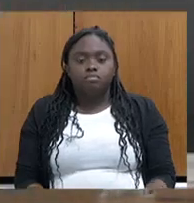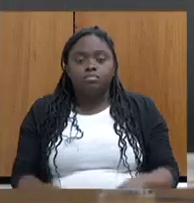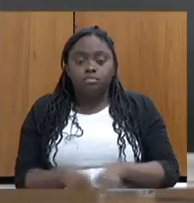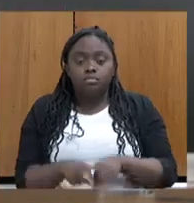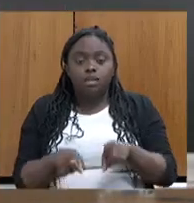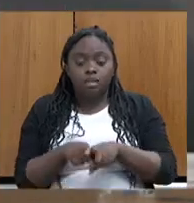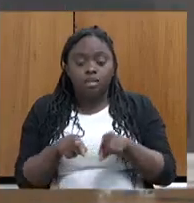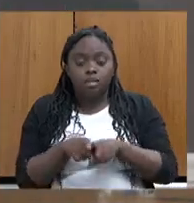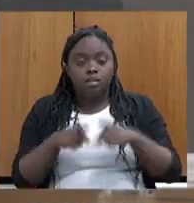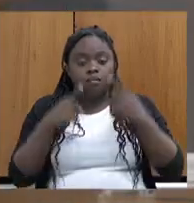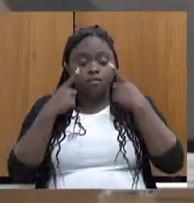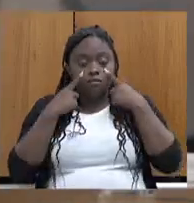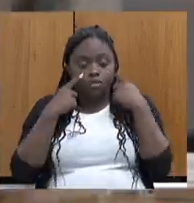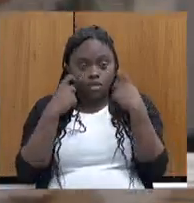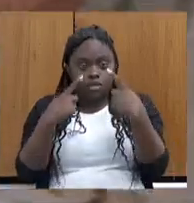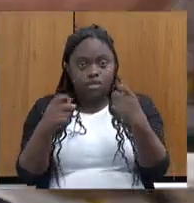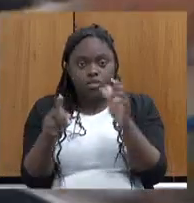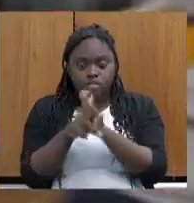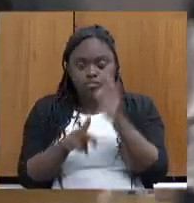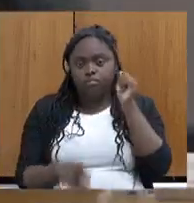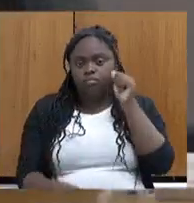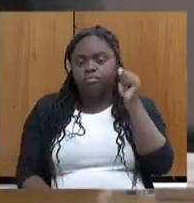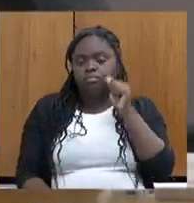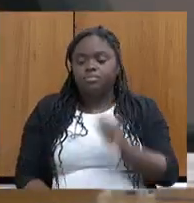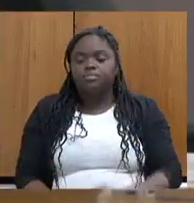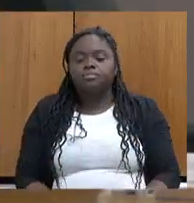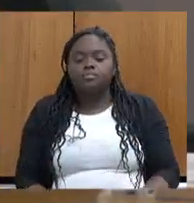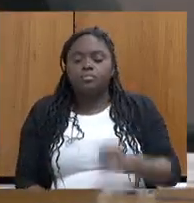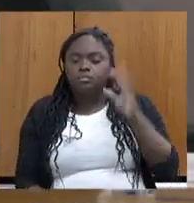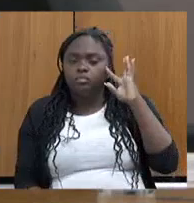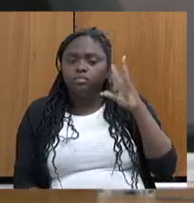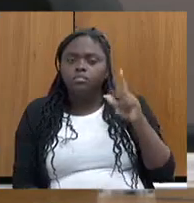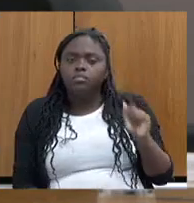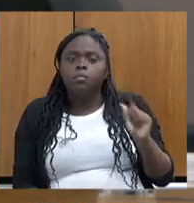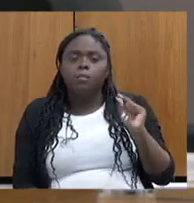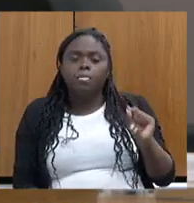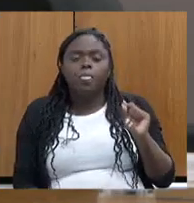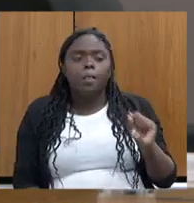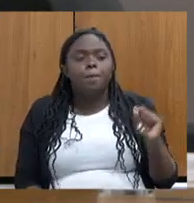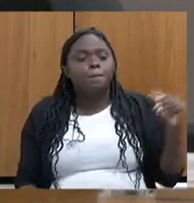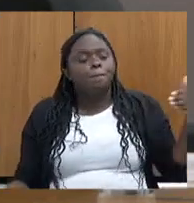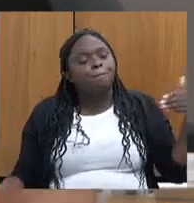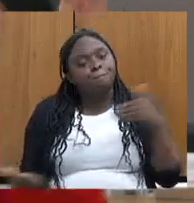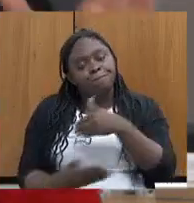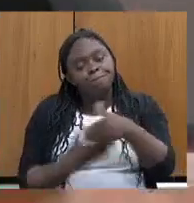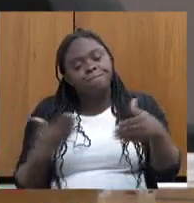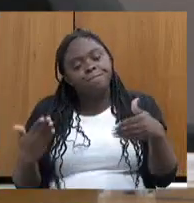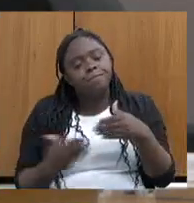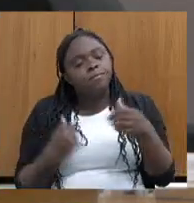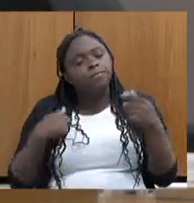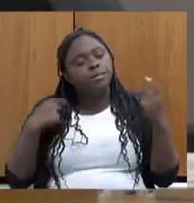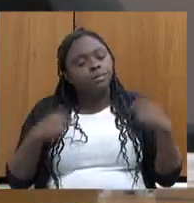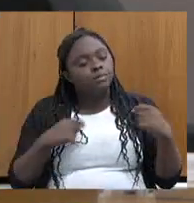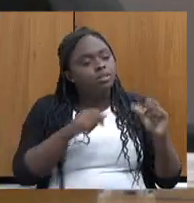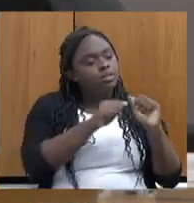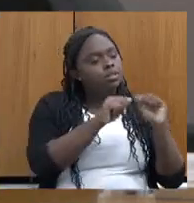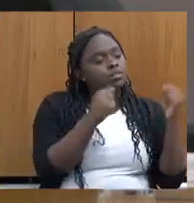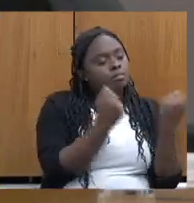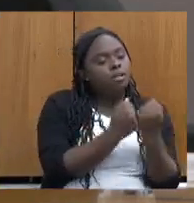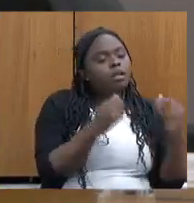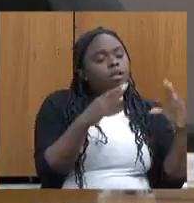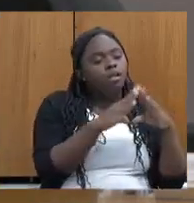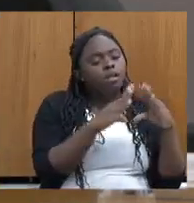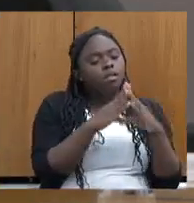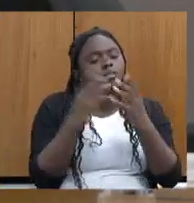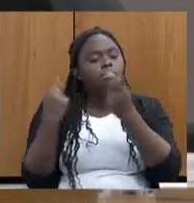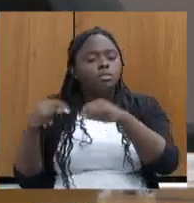violência das mulheres. Acho que é uma pauta que é transversal. Eu preciso da Assembleia, preciso do